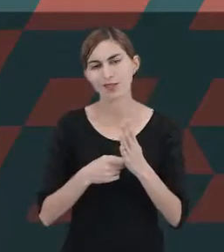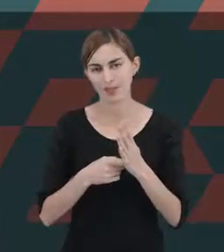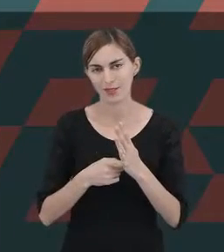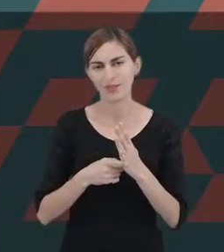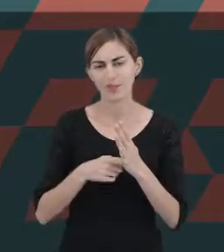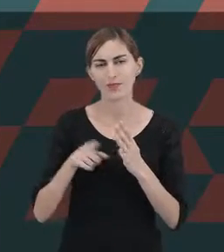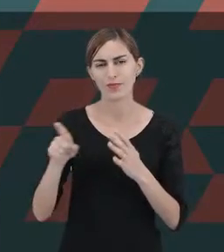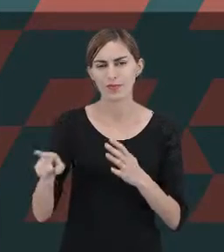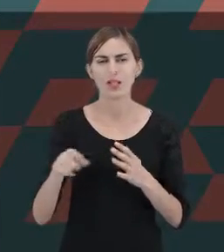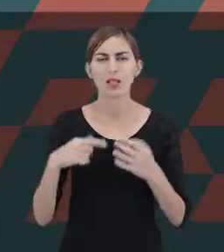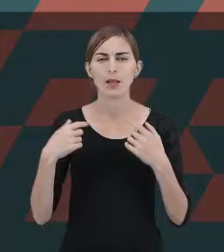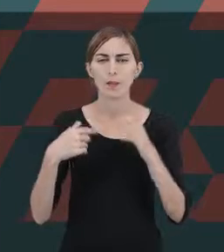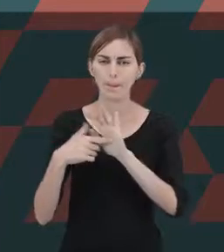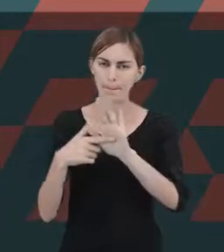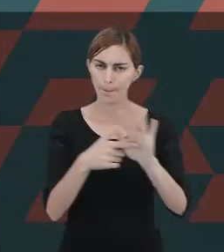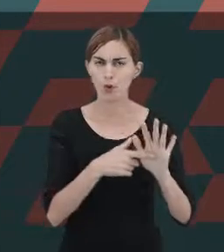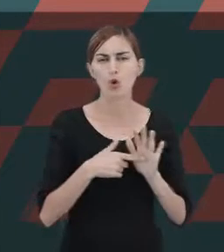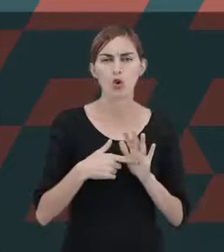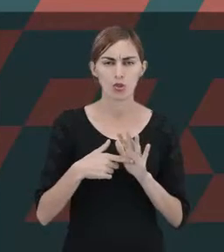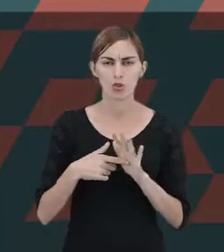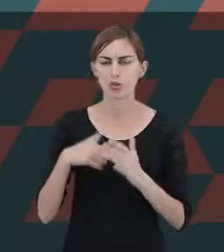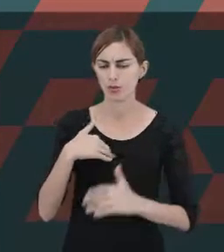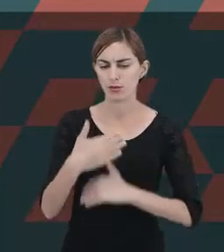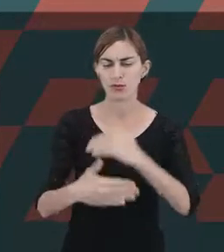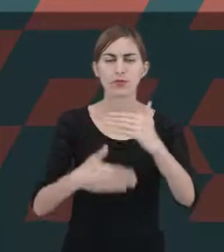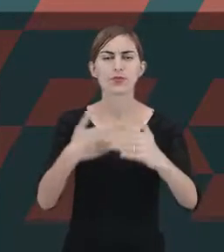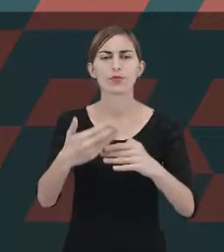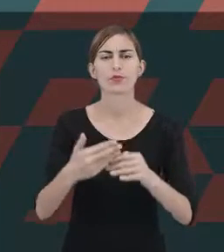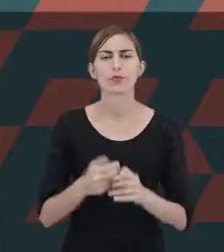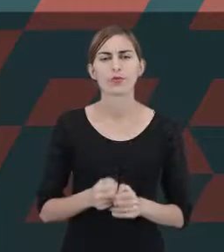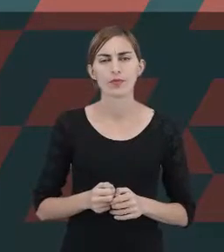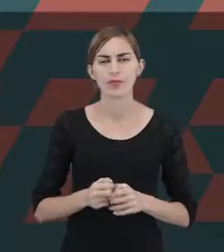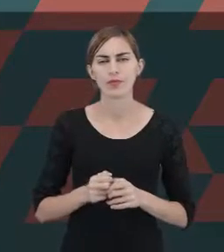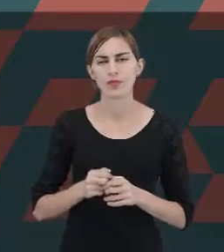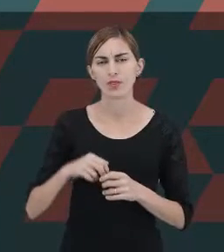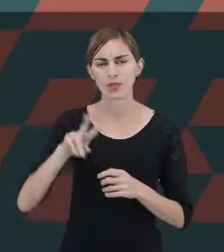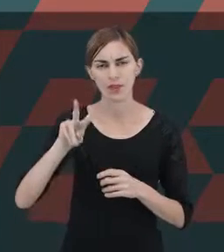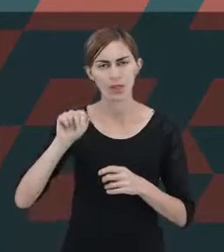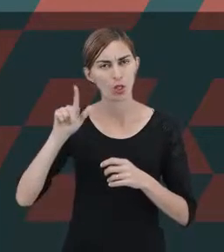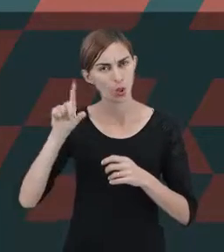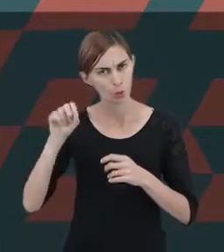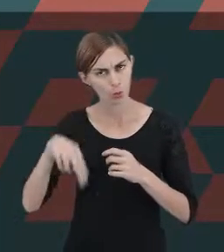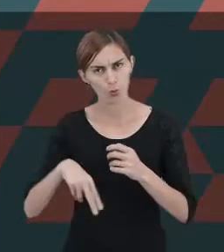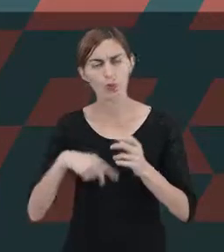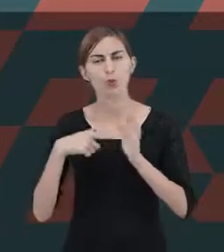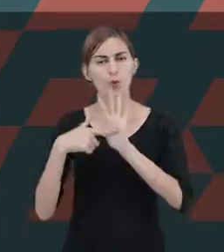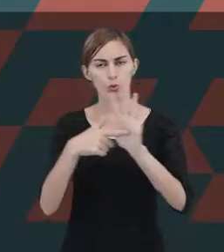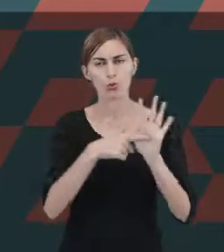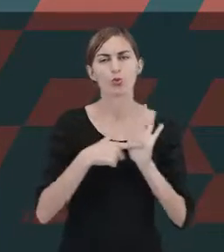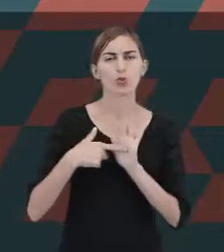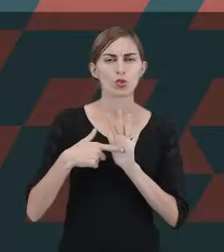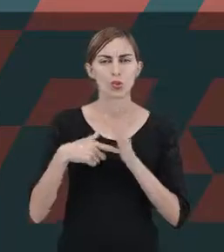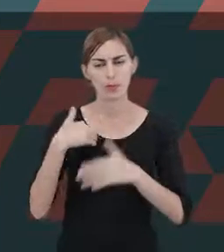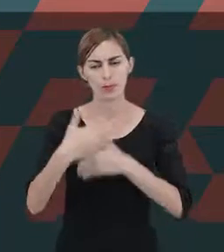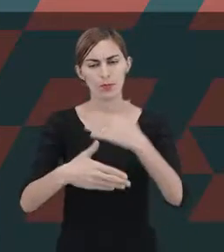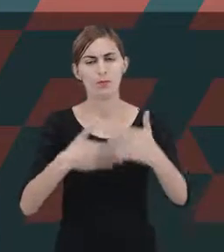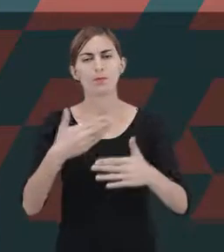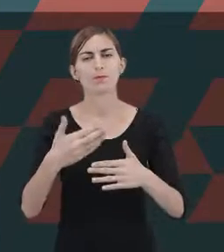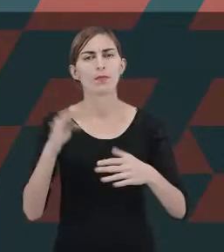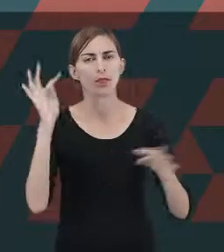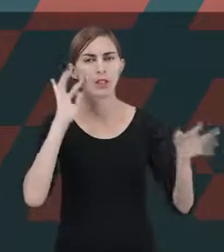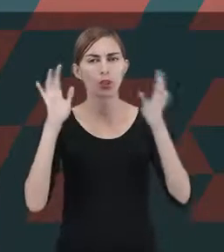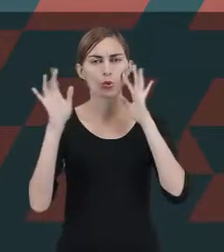determinam o nosso desenvolvimento. Ballon também traz os processos culturais como destaque na sua teoria,